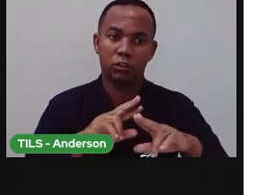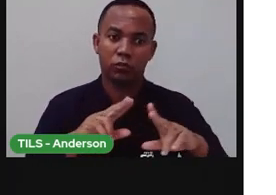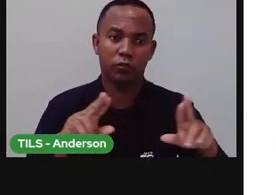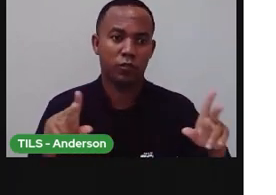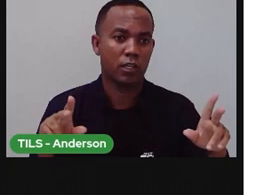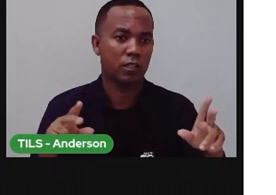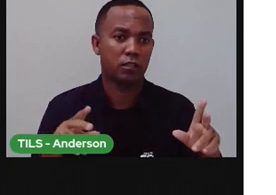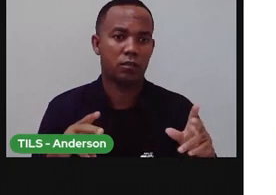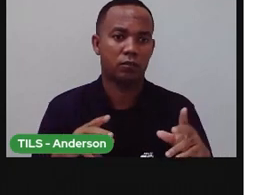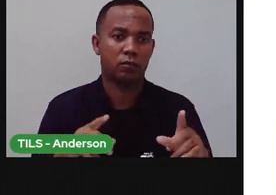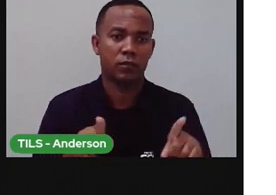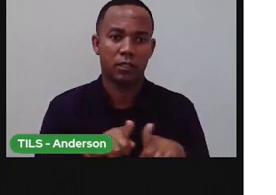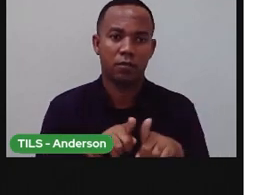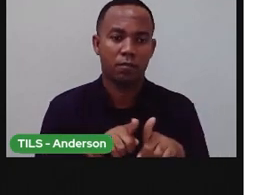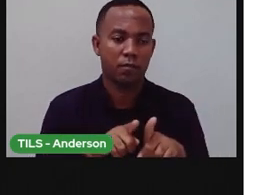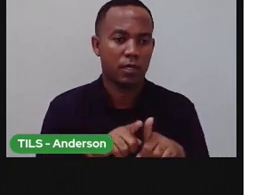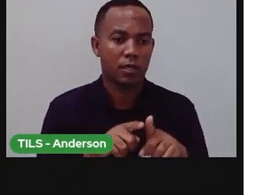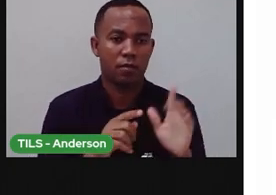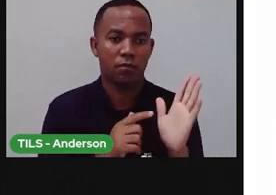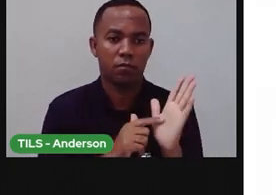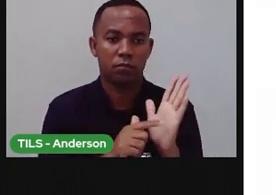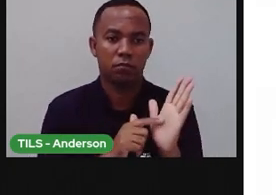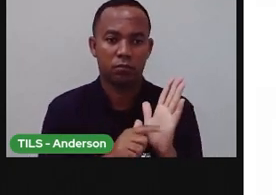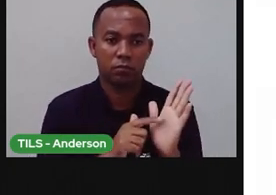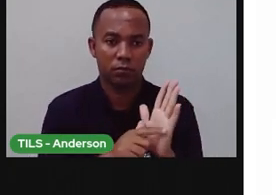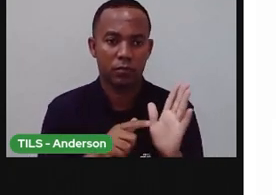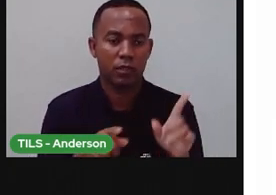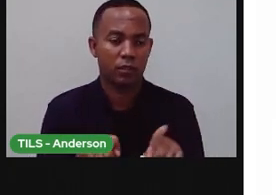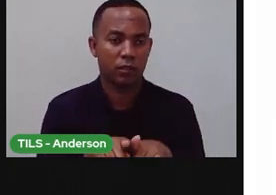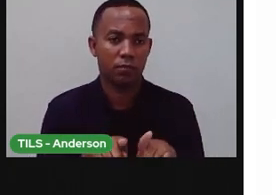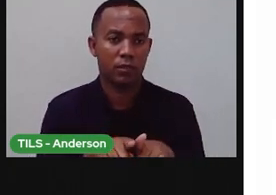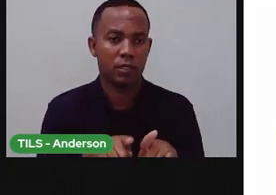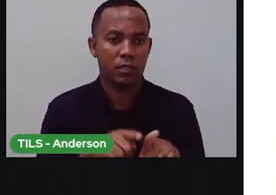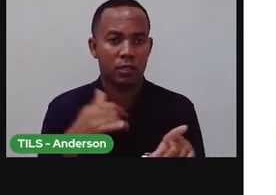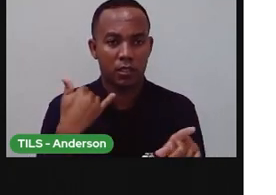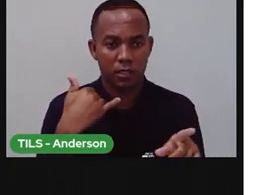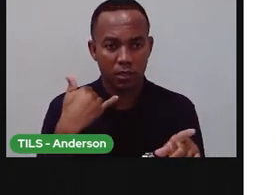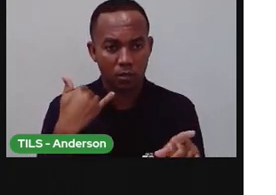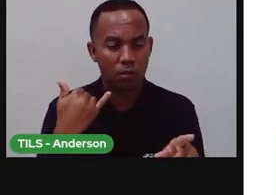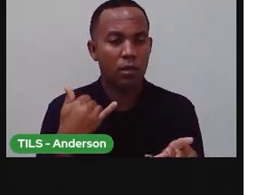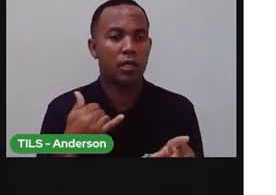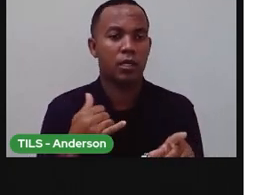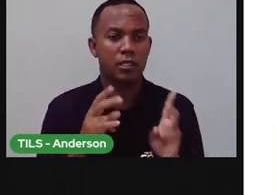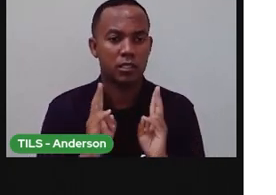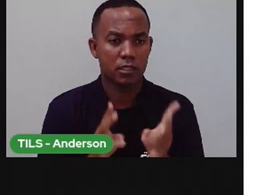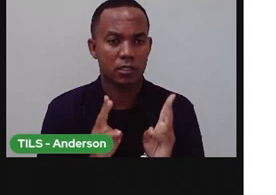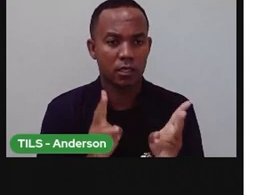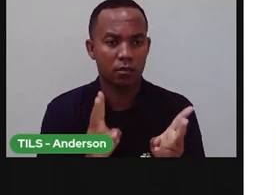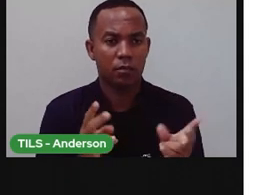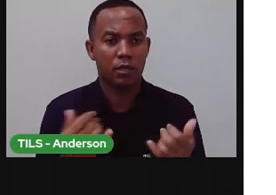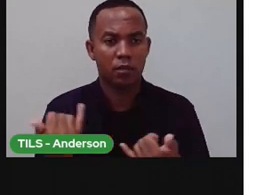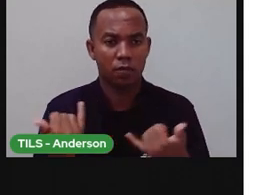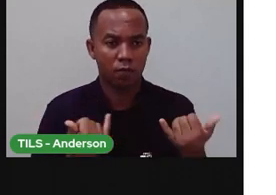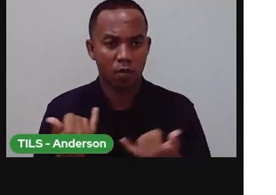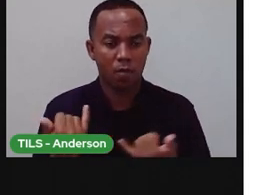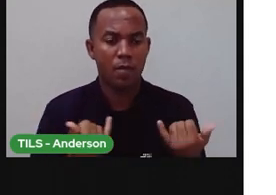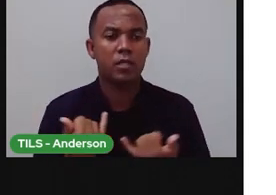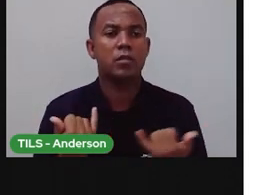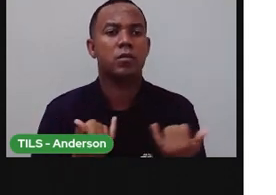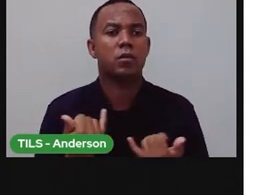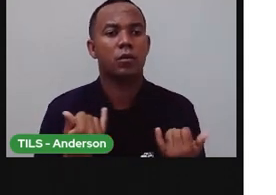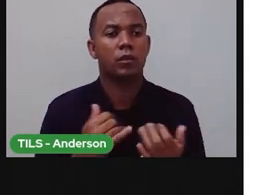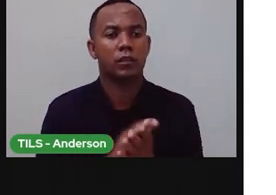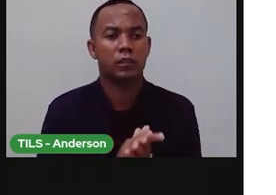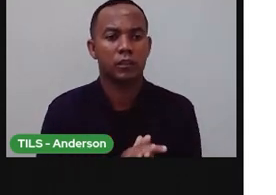no site, né, na nossa palma da mão. Porque, ó, o celular, o tempo inteiro, ele traz o quê? Informação.